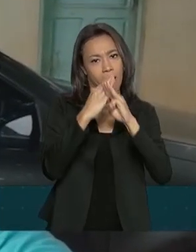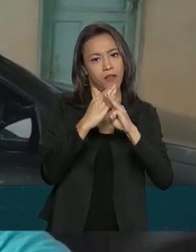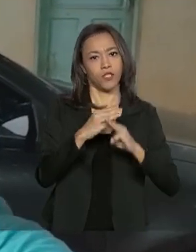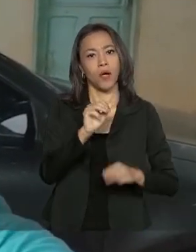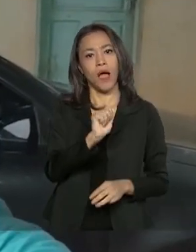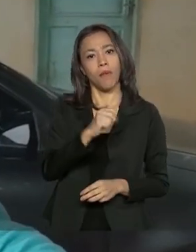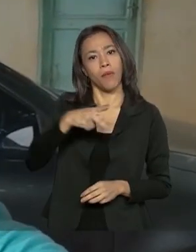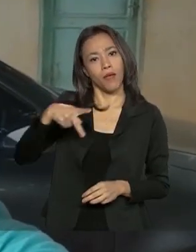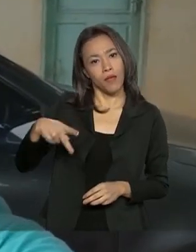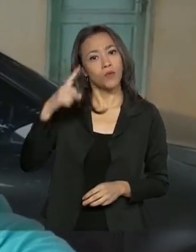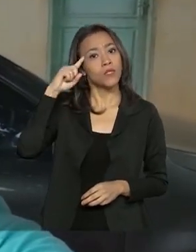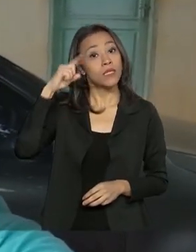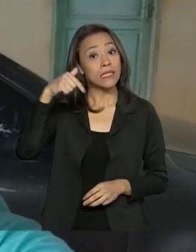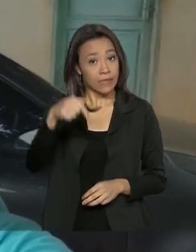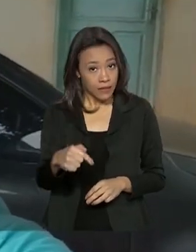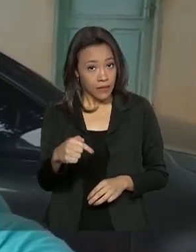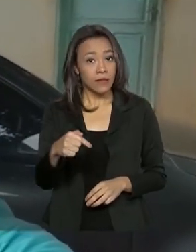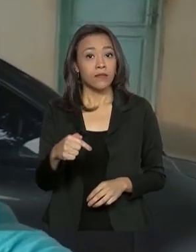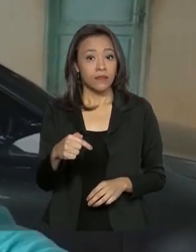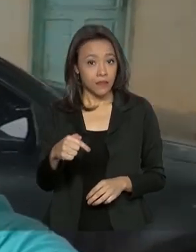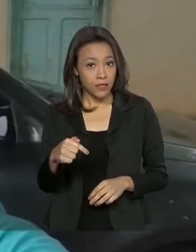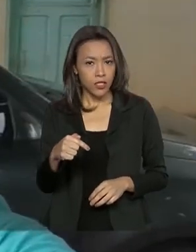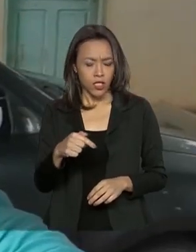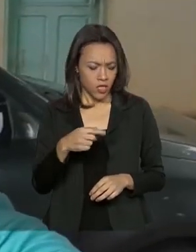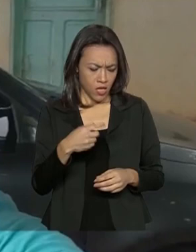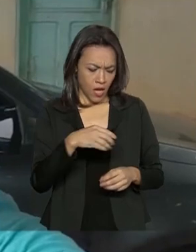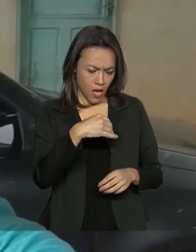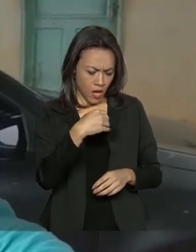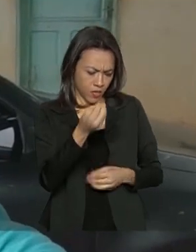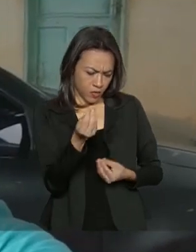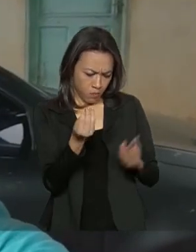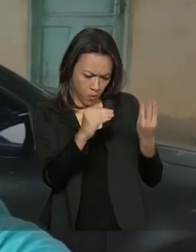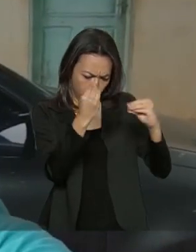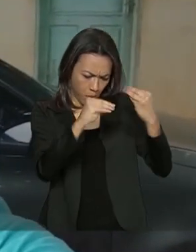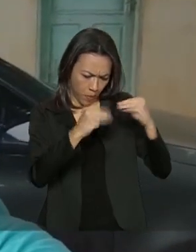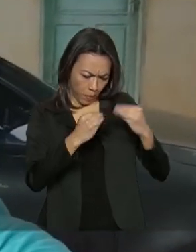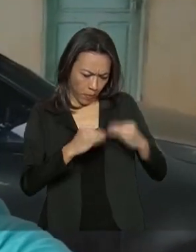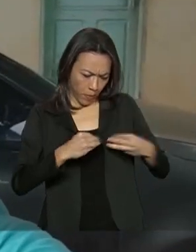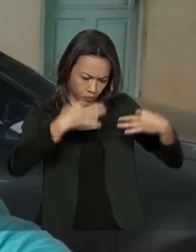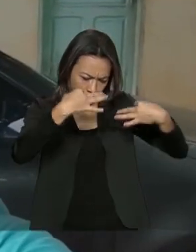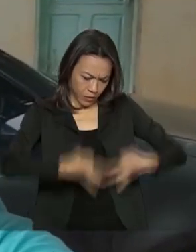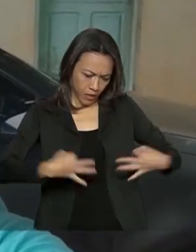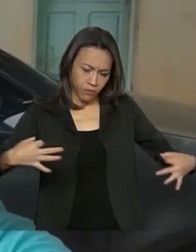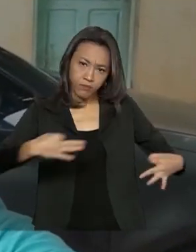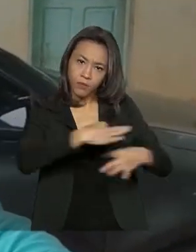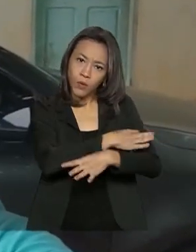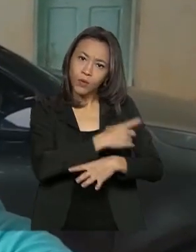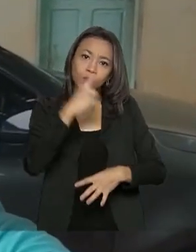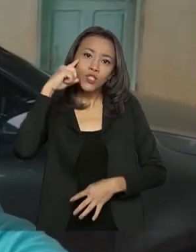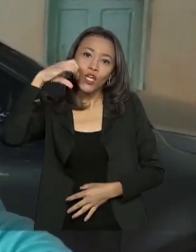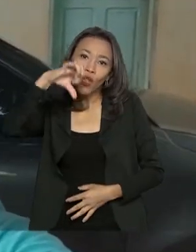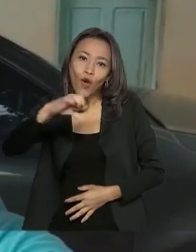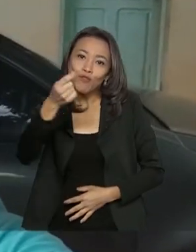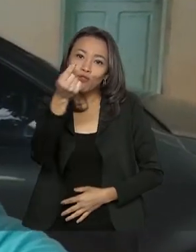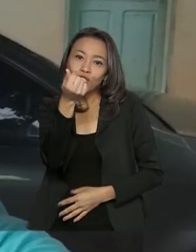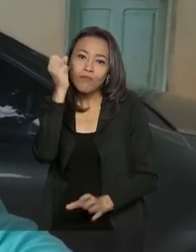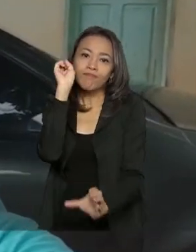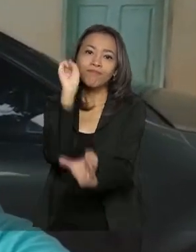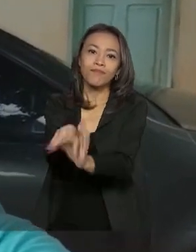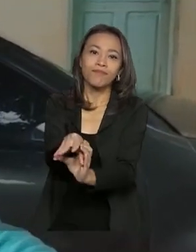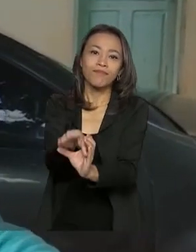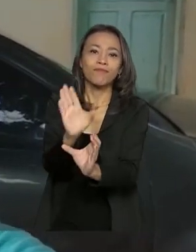emergencial, dia 7, preenchi todos os dados corretamente. Dia 9, o dinheiro já estava na conta.